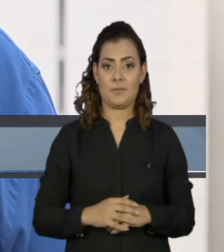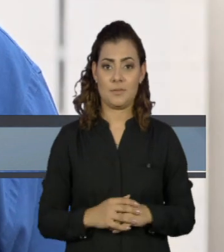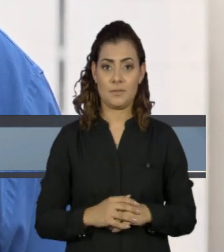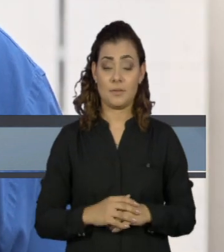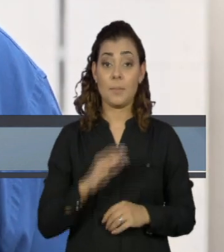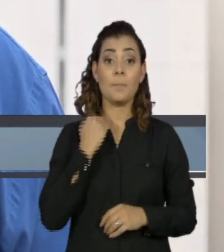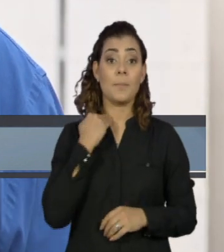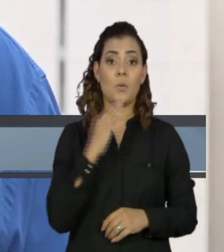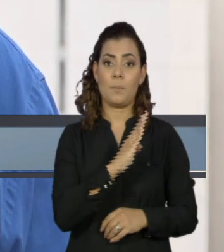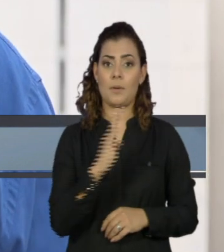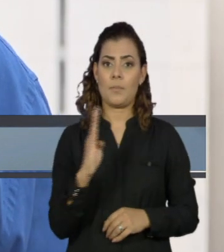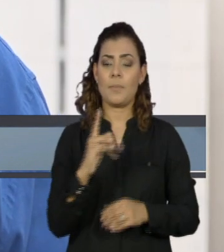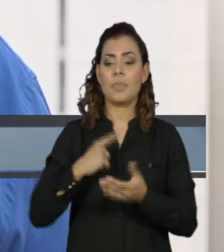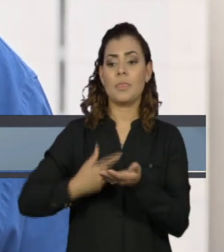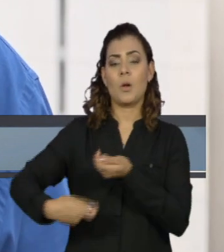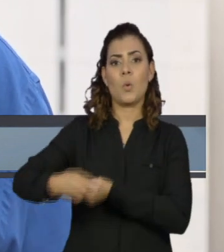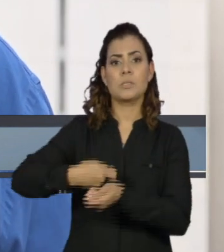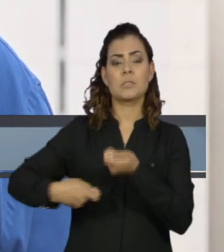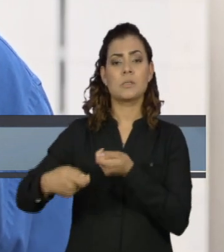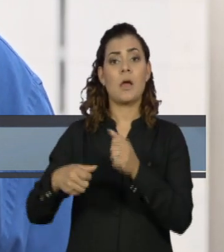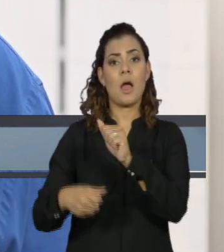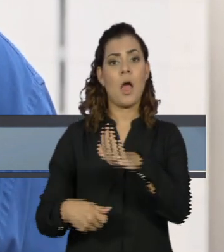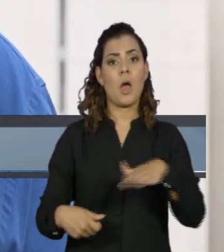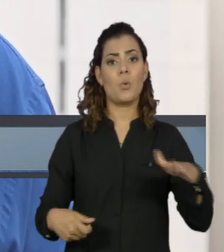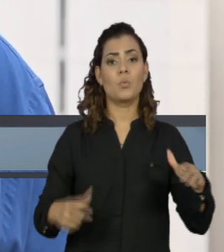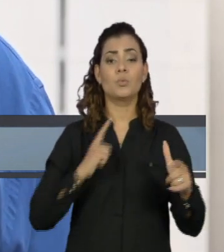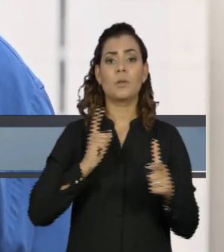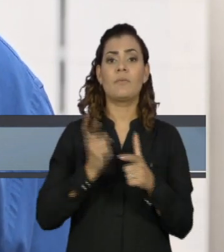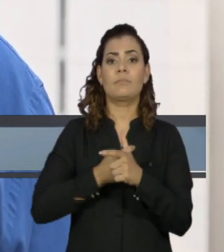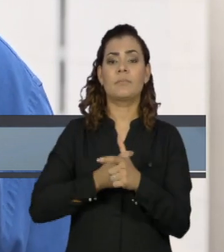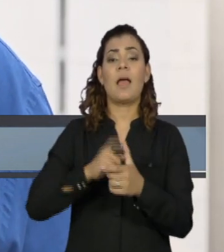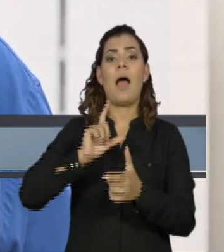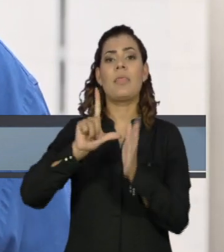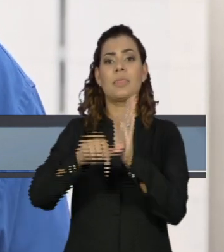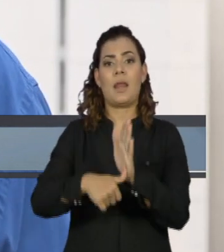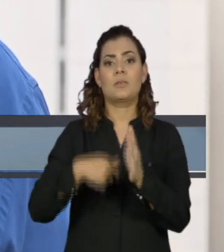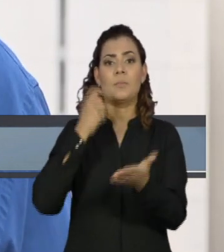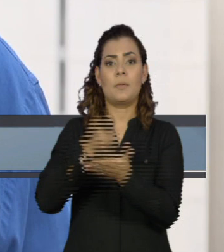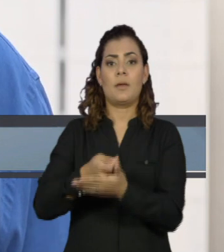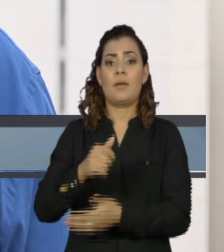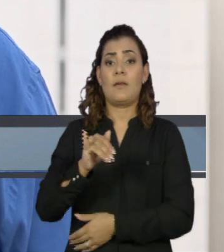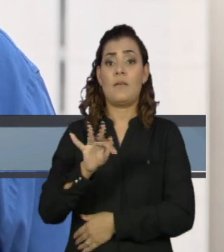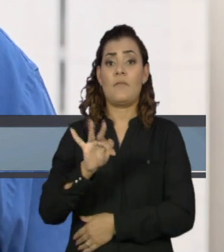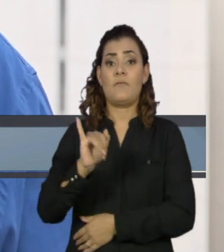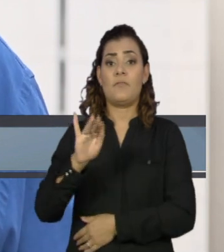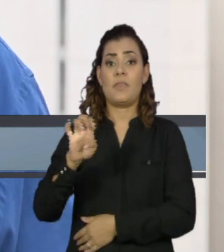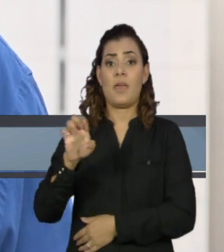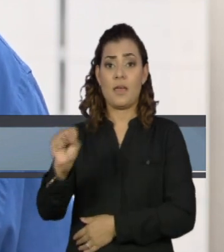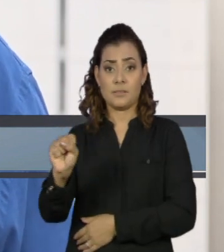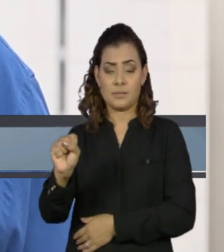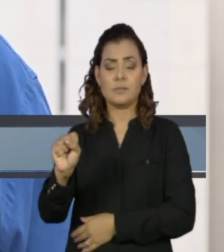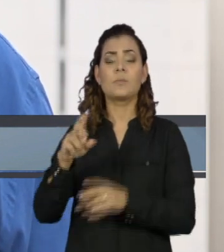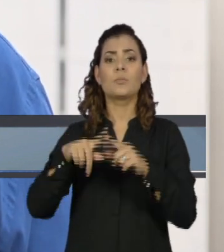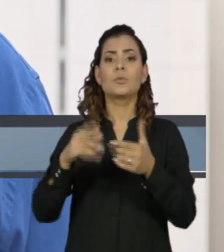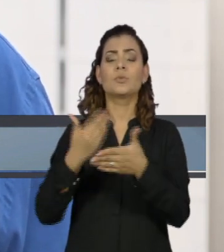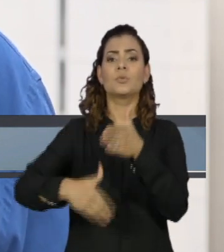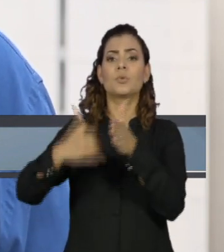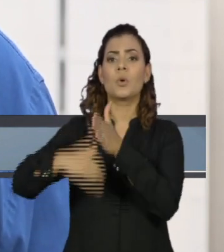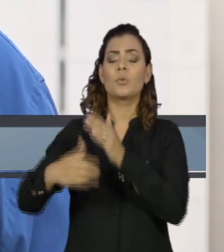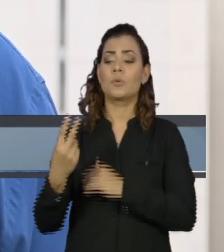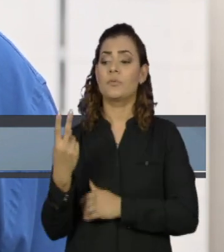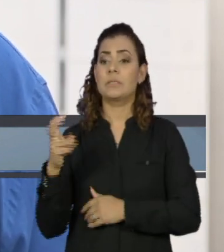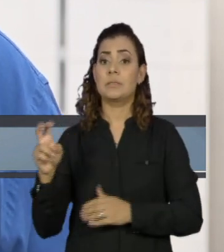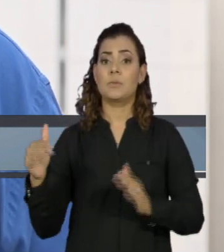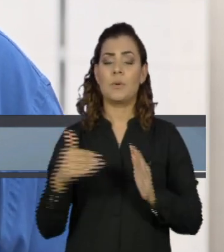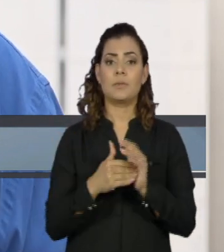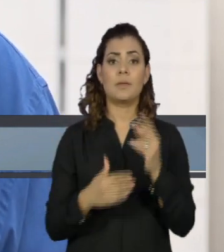Brasil abriu negociações com estudantes que estão em atraso no pagamento do FIES. Os descontos variam de 25